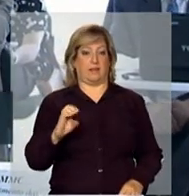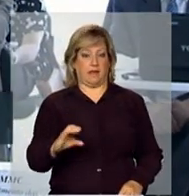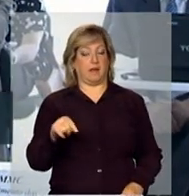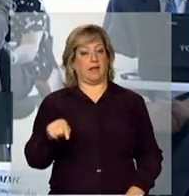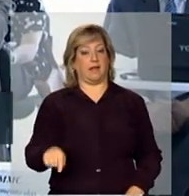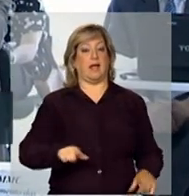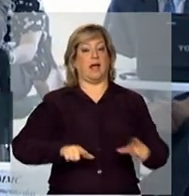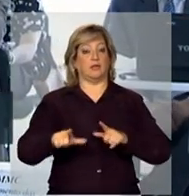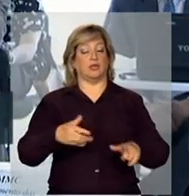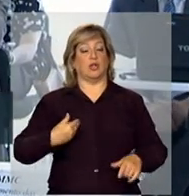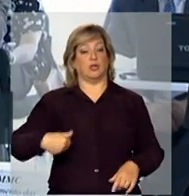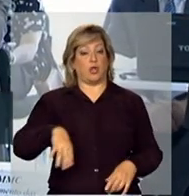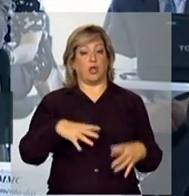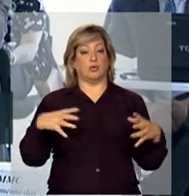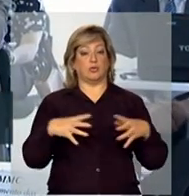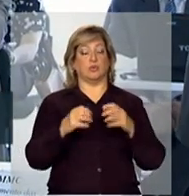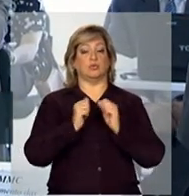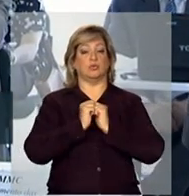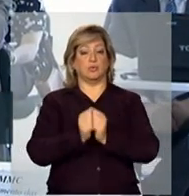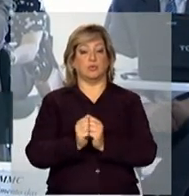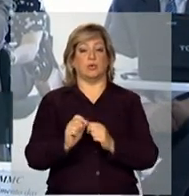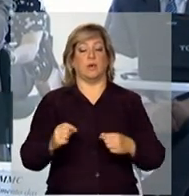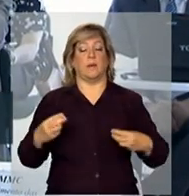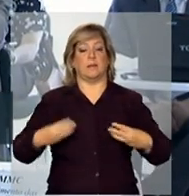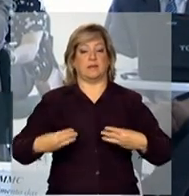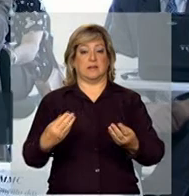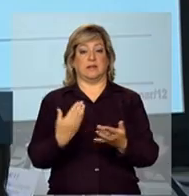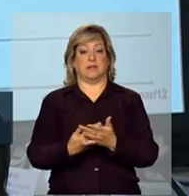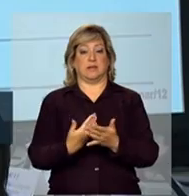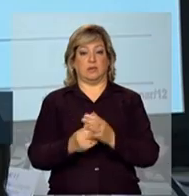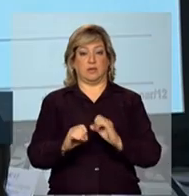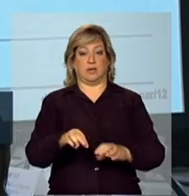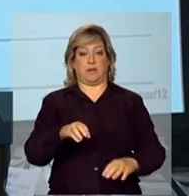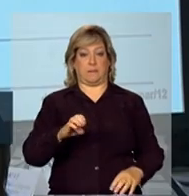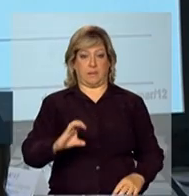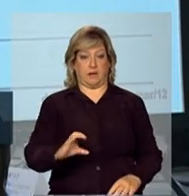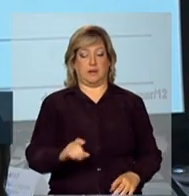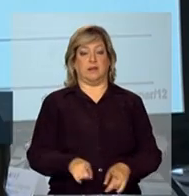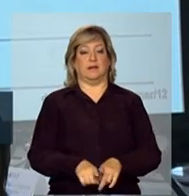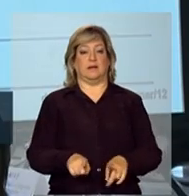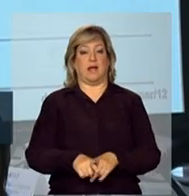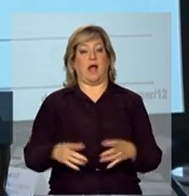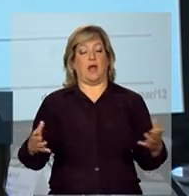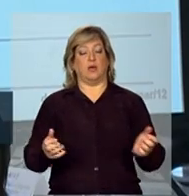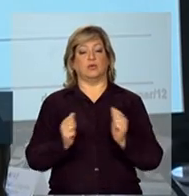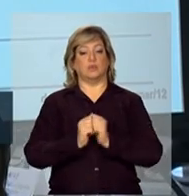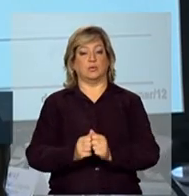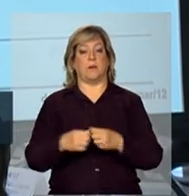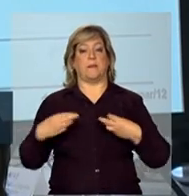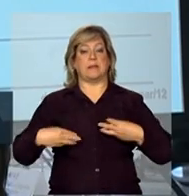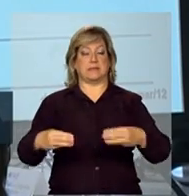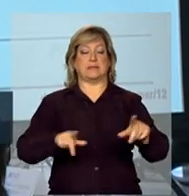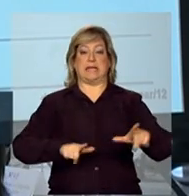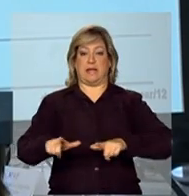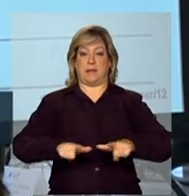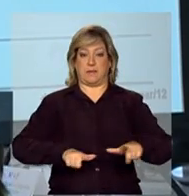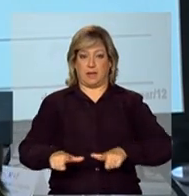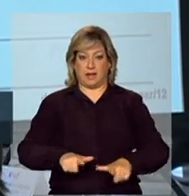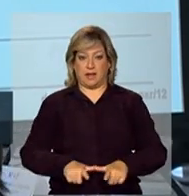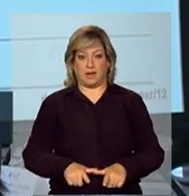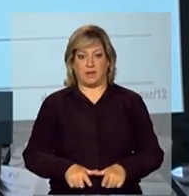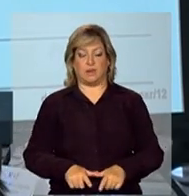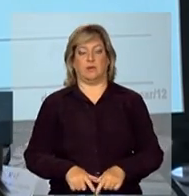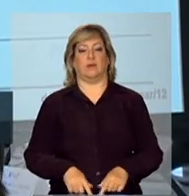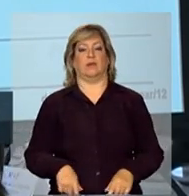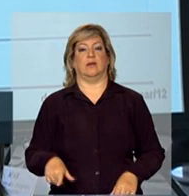ação nossa, junto com o Ministério da Educação, junto, agora, em parceria também com o Ministério do Trabalho, para levar a